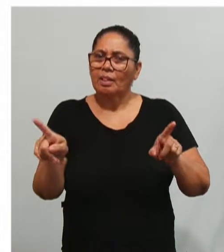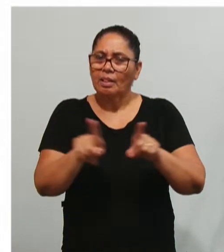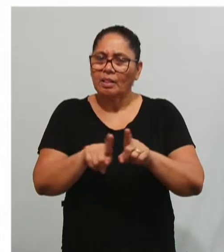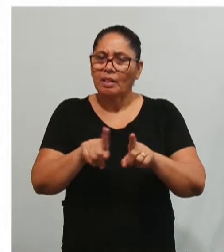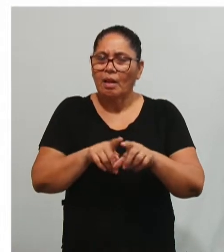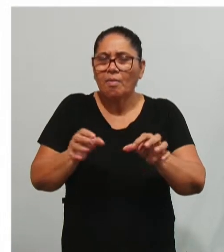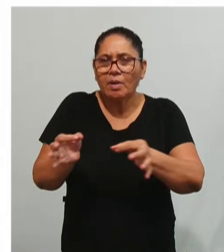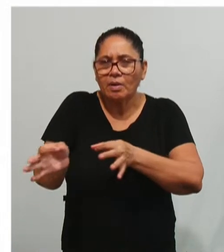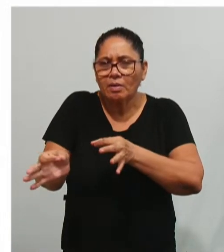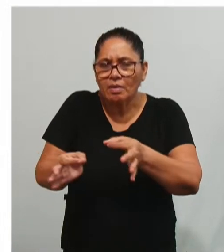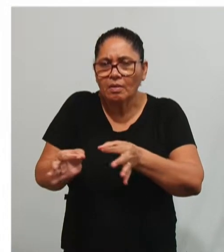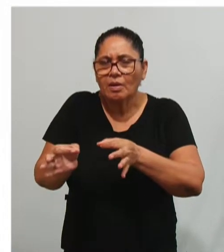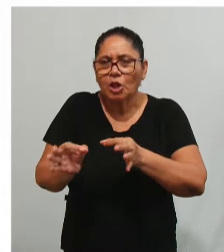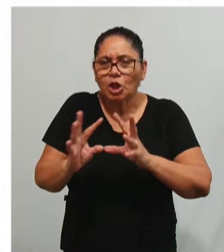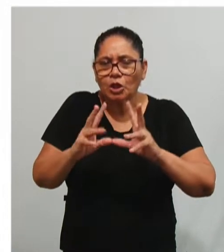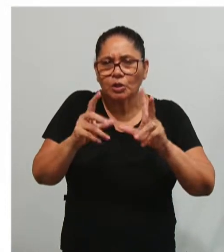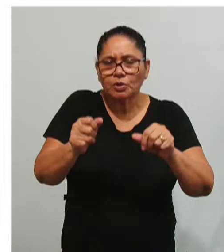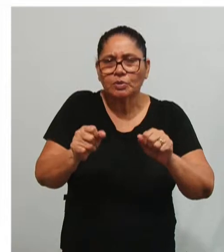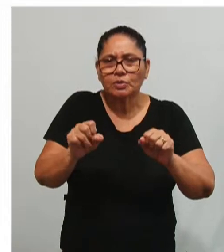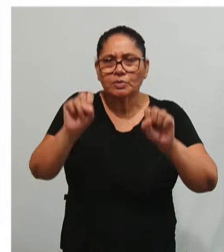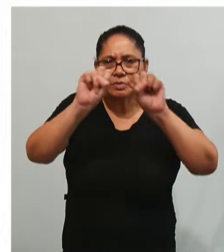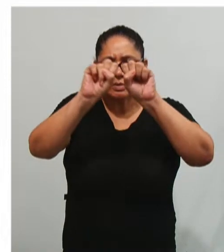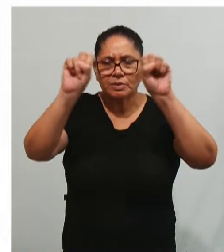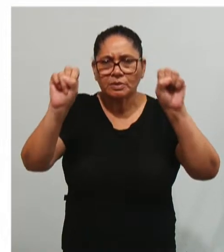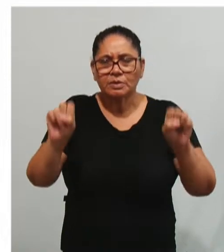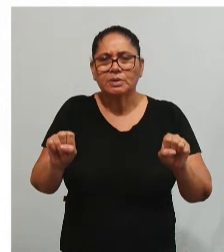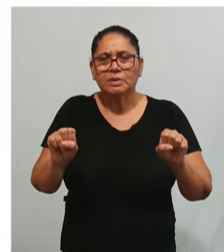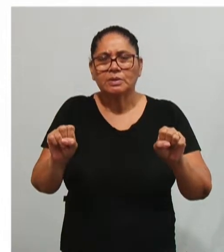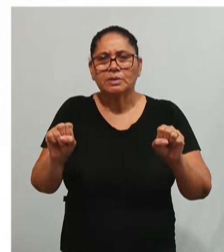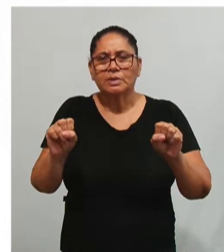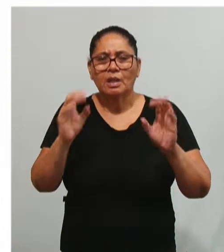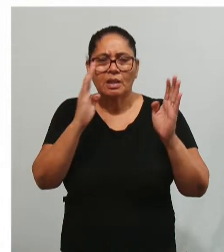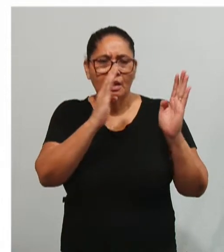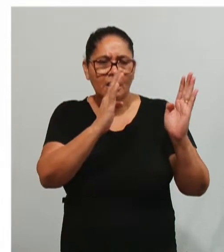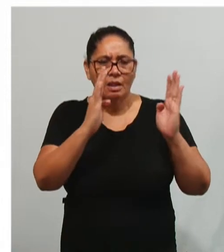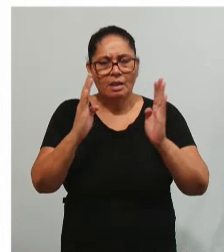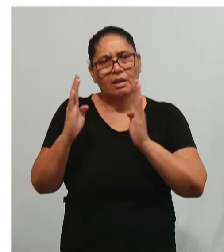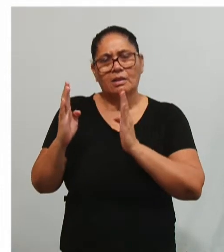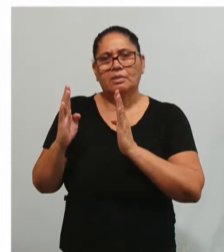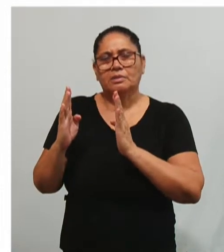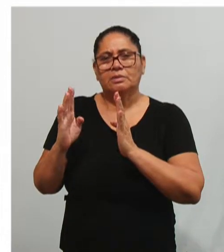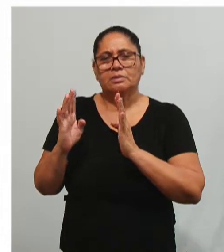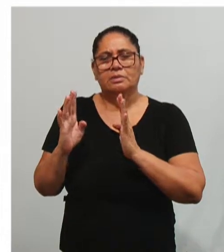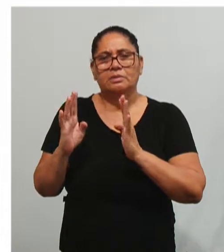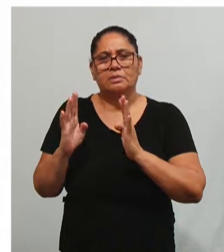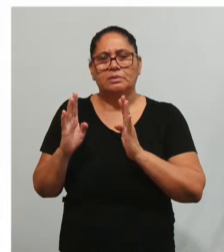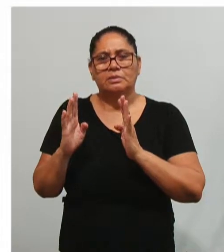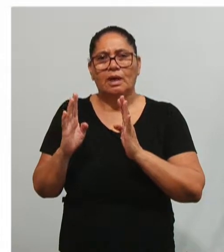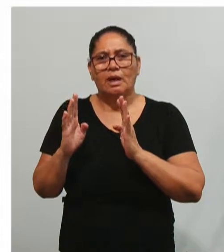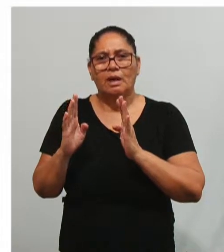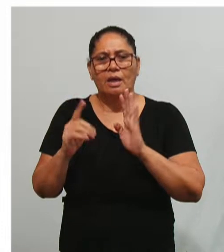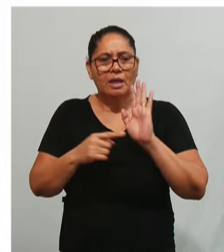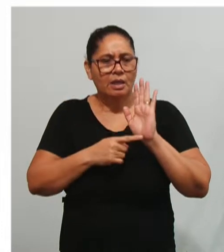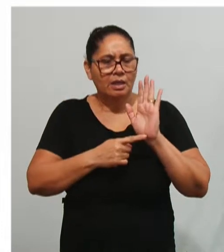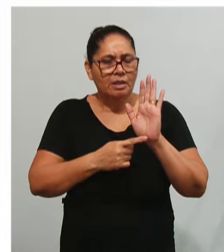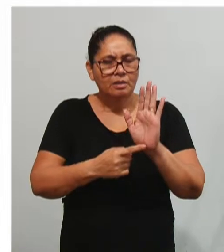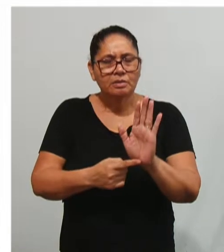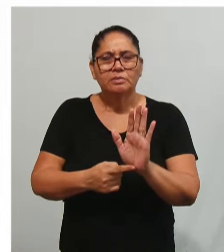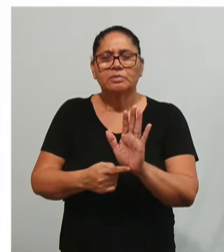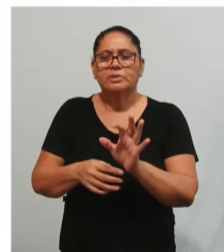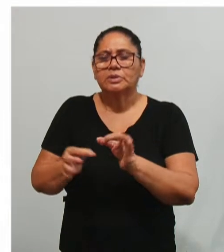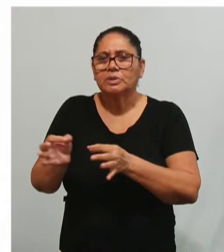organizar adequadamente todo o sistema dentro das suas etapas e também dirigir, coordenar,